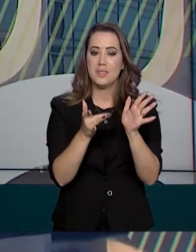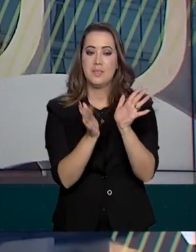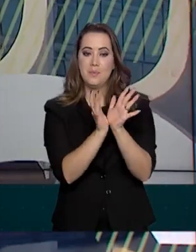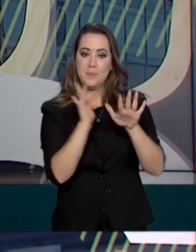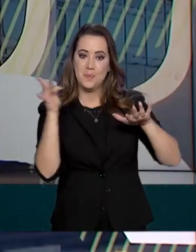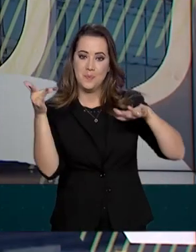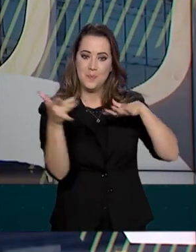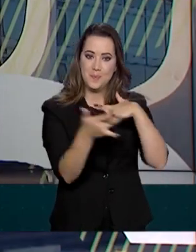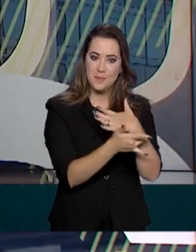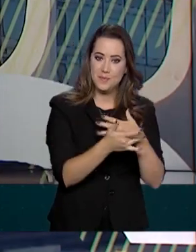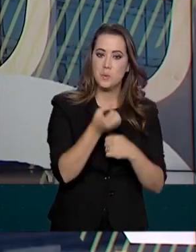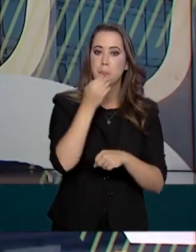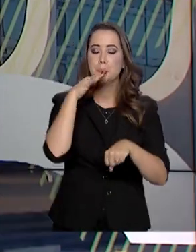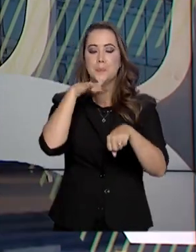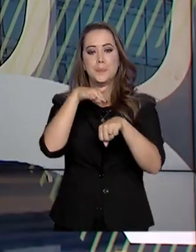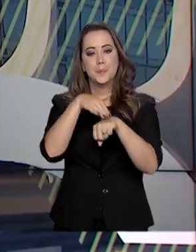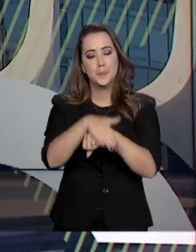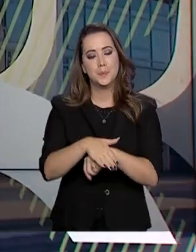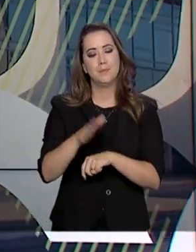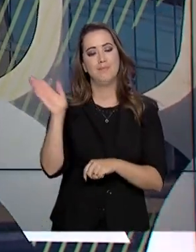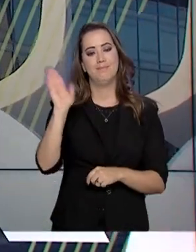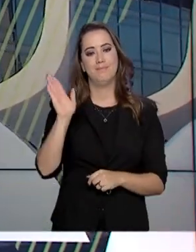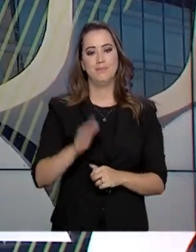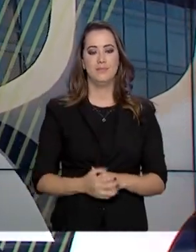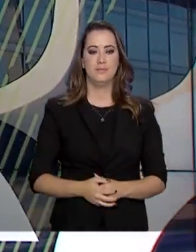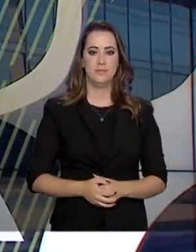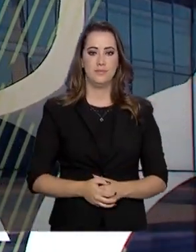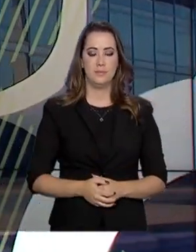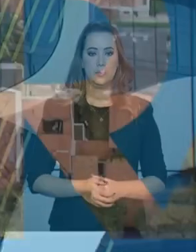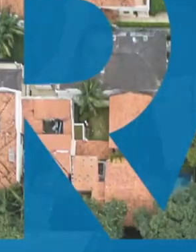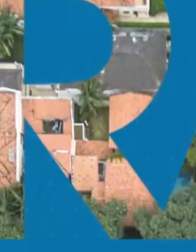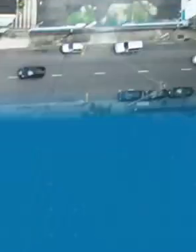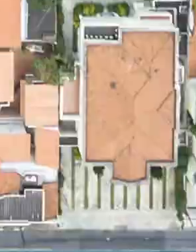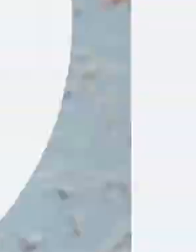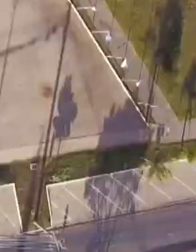informado pelas nossas redes sociais. Boa noite e até amanhã.